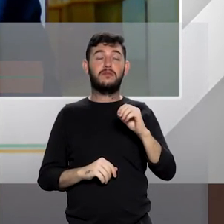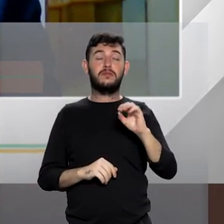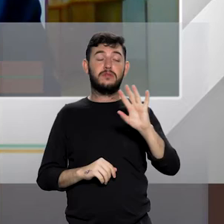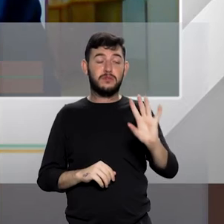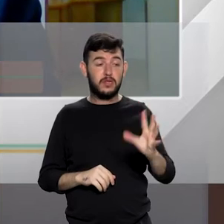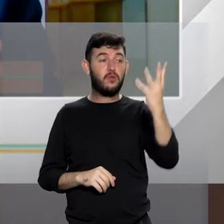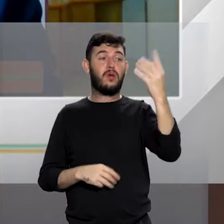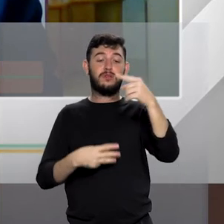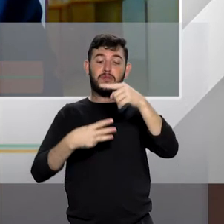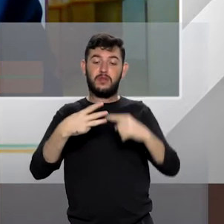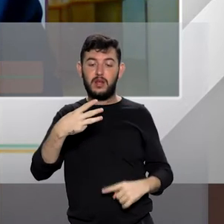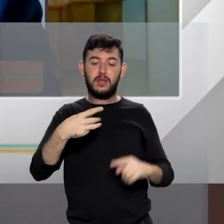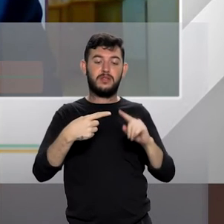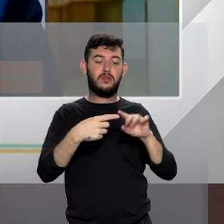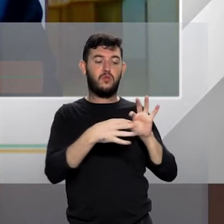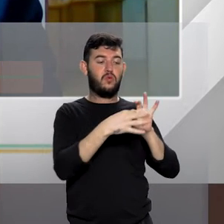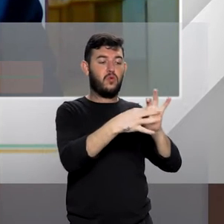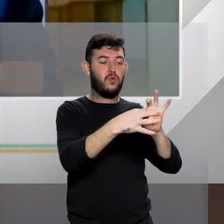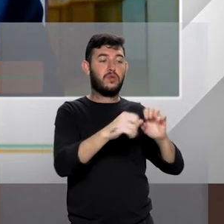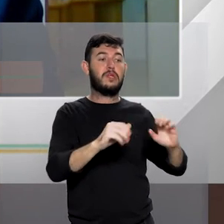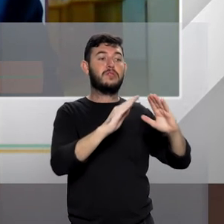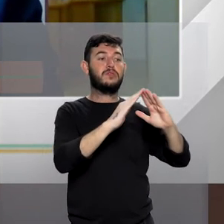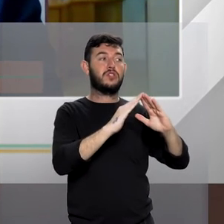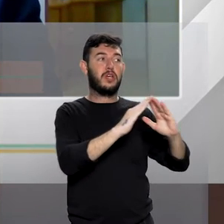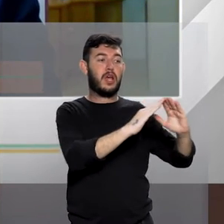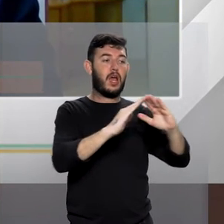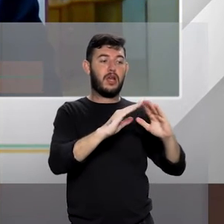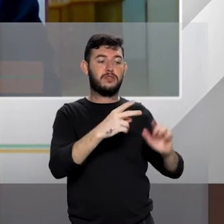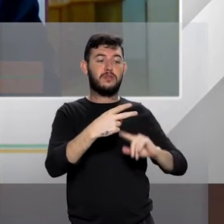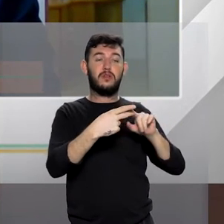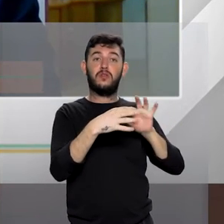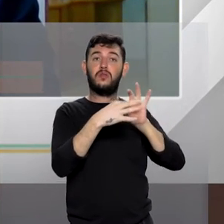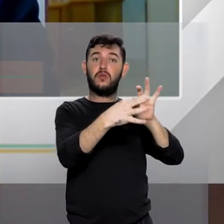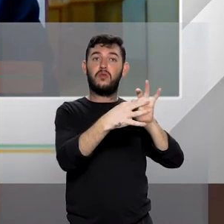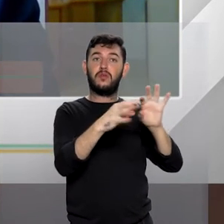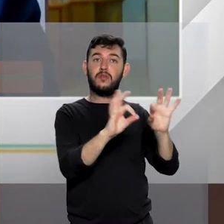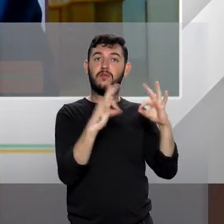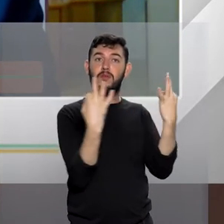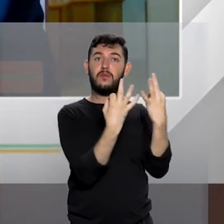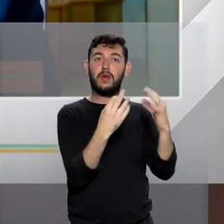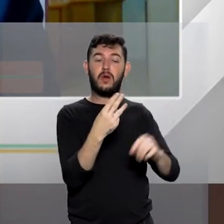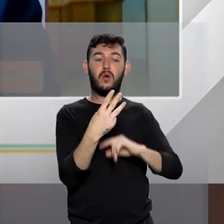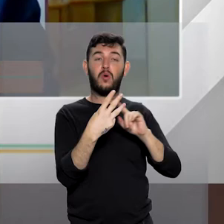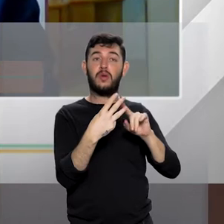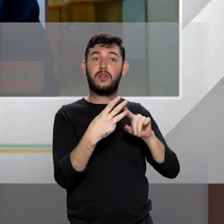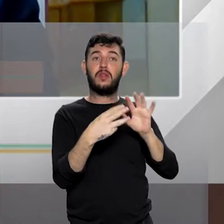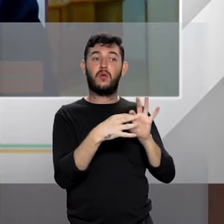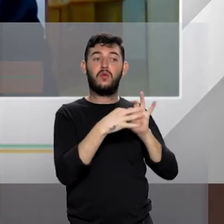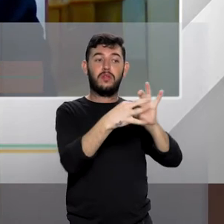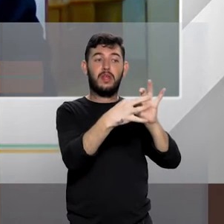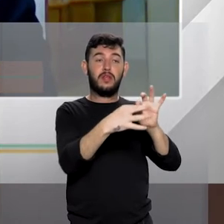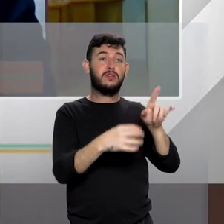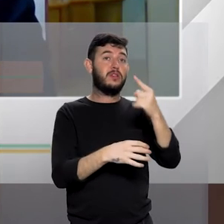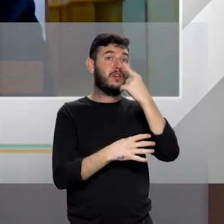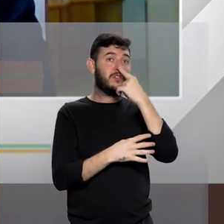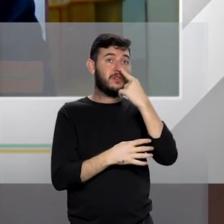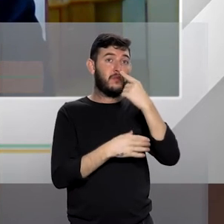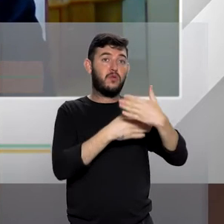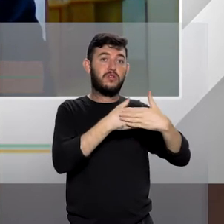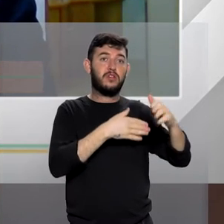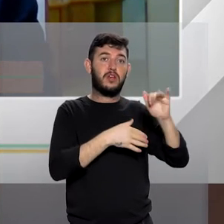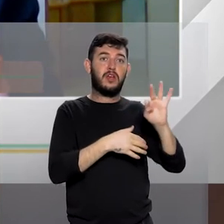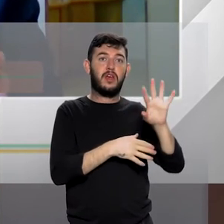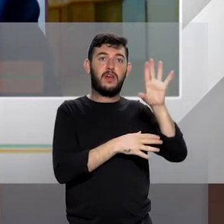nas relações domésticas, nas relações familiares, e nas relações íntimas de afeto atuais ou pretéritas, mesmo que não tenha